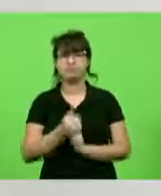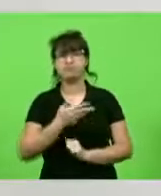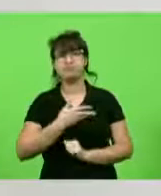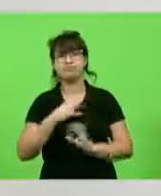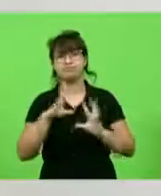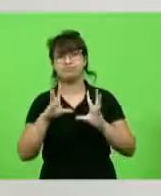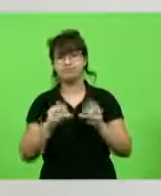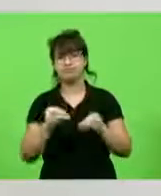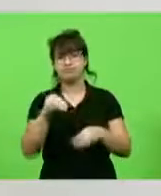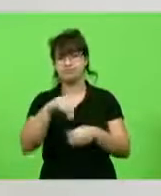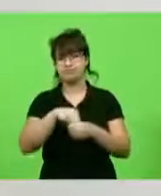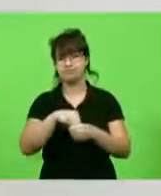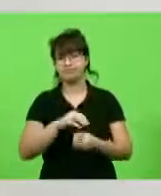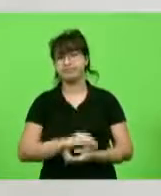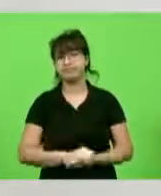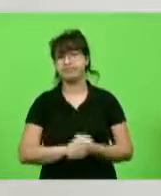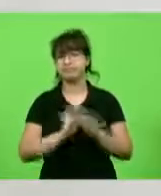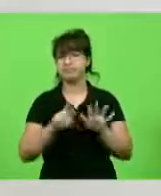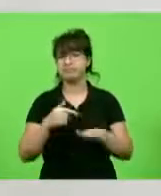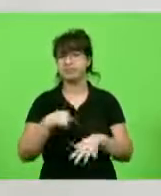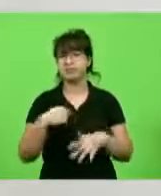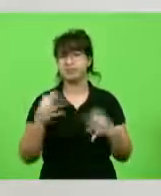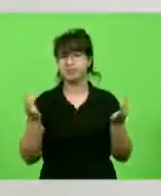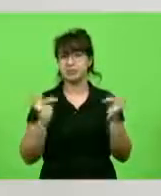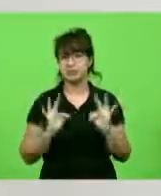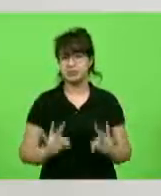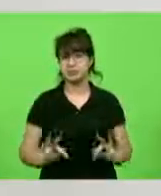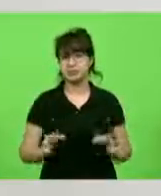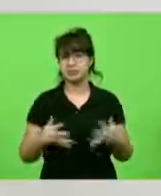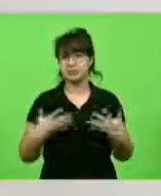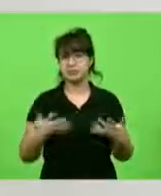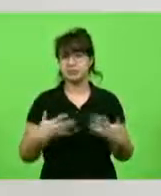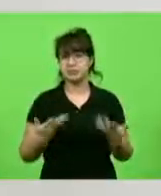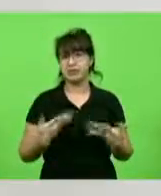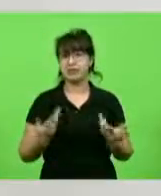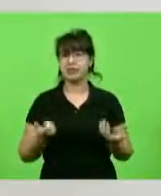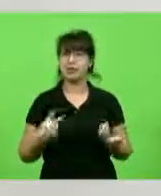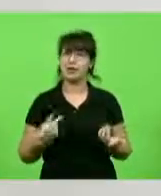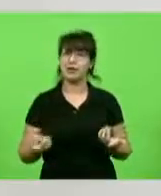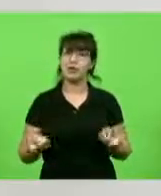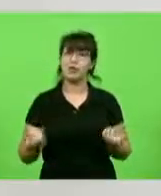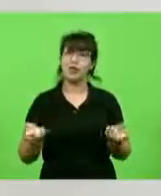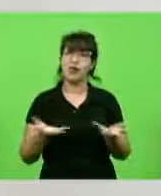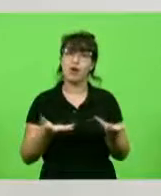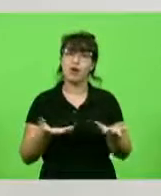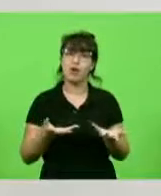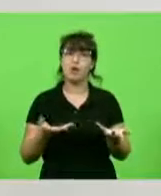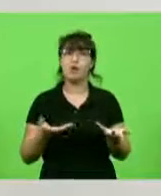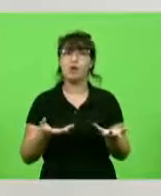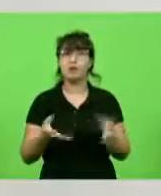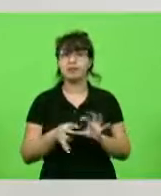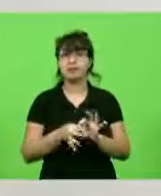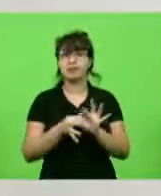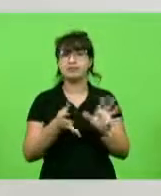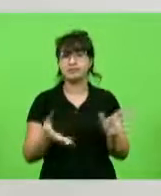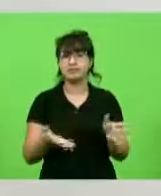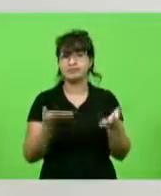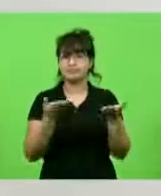ali dentro. Então, mas fico muito feliz de hoje poder dizer que integro as fileiras do Partido Liberal no Estado de Santa Catarina.